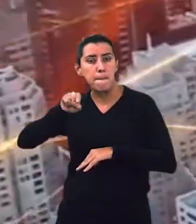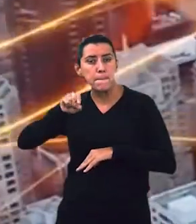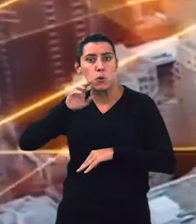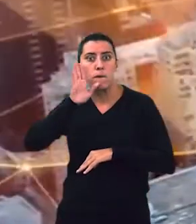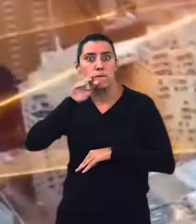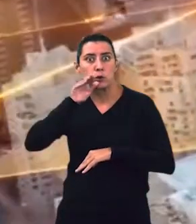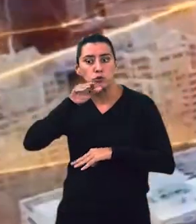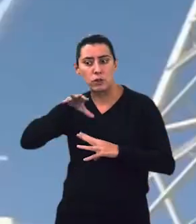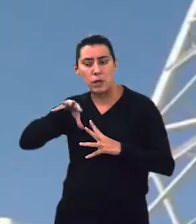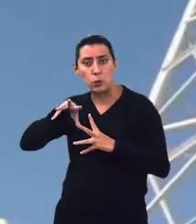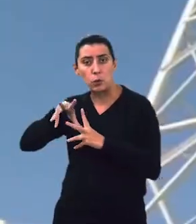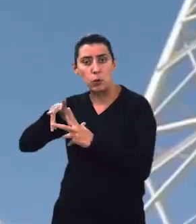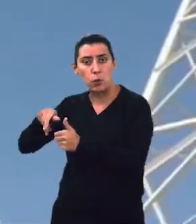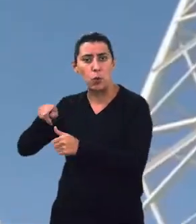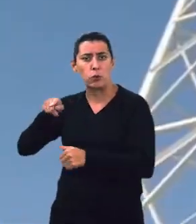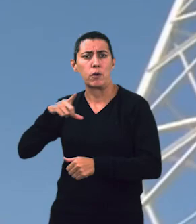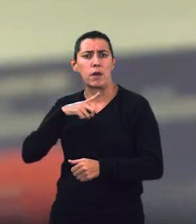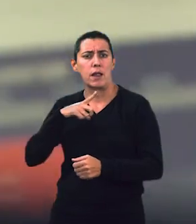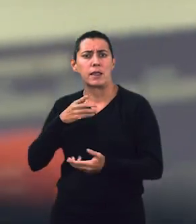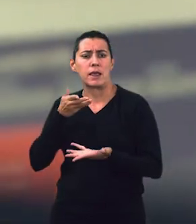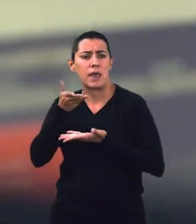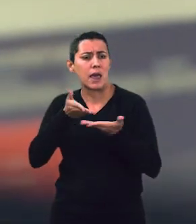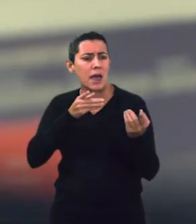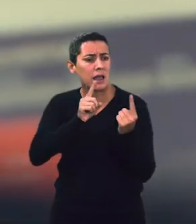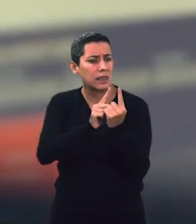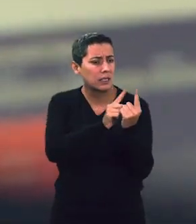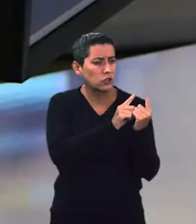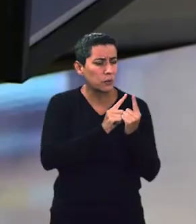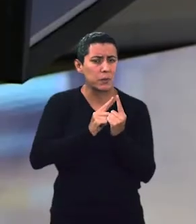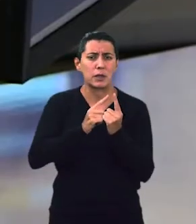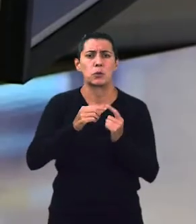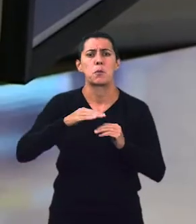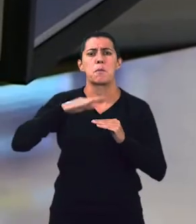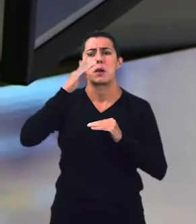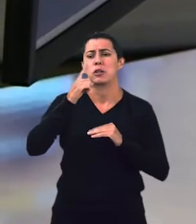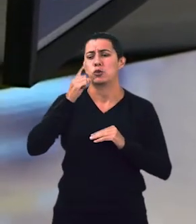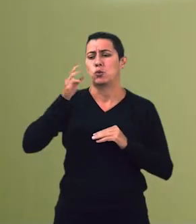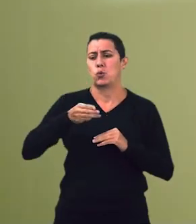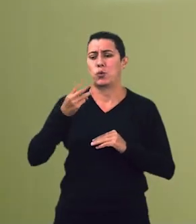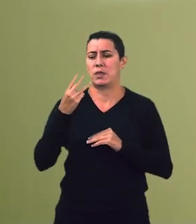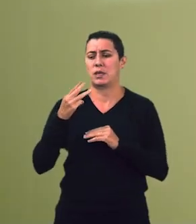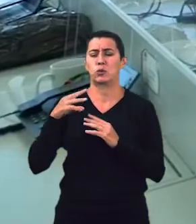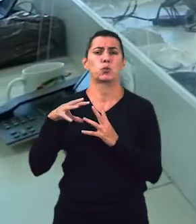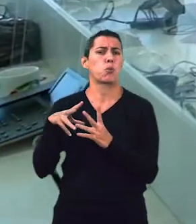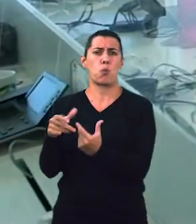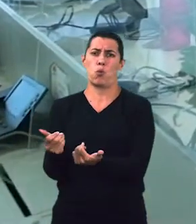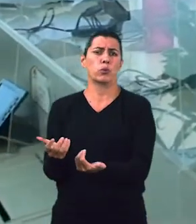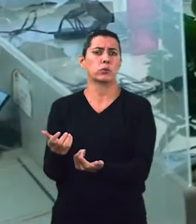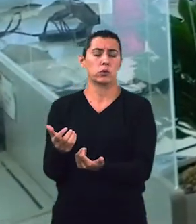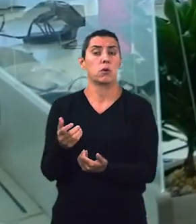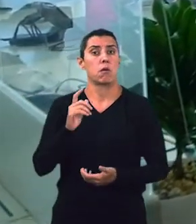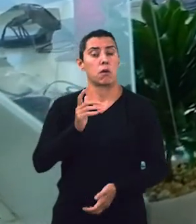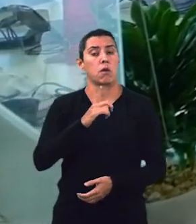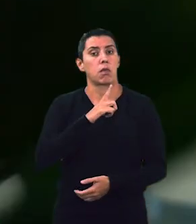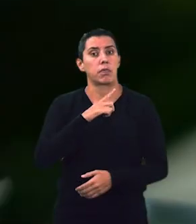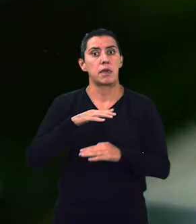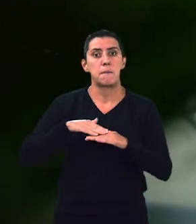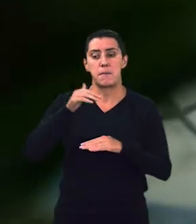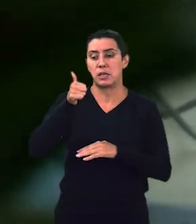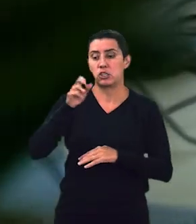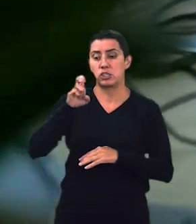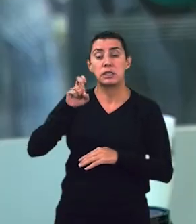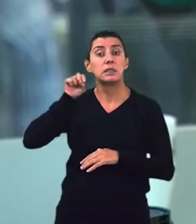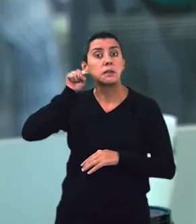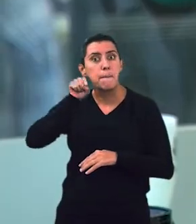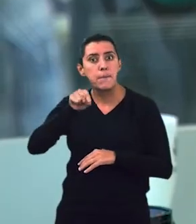Huawei atende mais de um terço da população mundial. Há 24 anos no Brasil, temos mais de 15 mil funcionários diretos